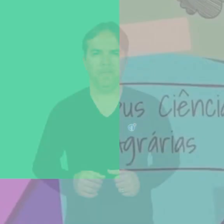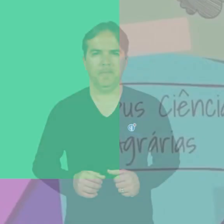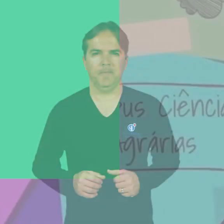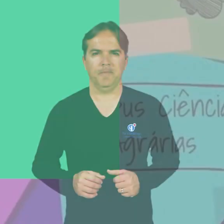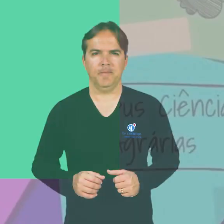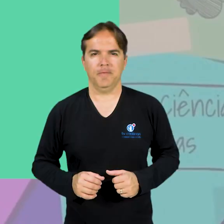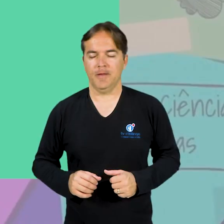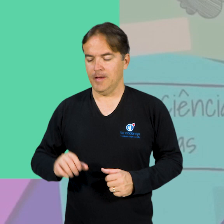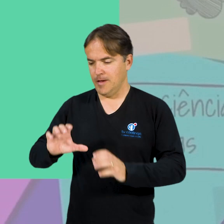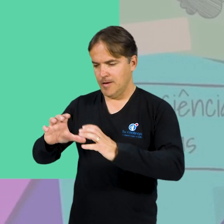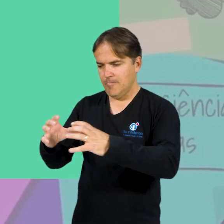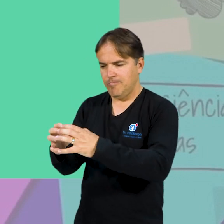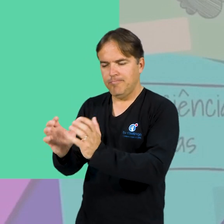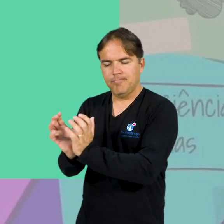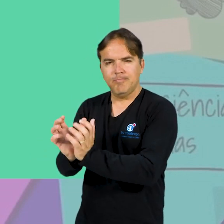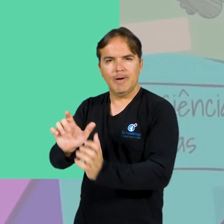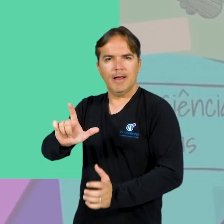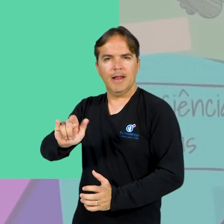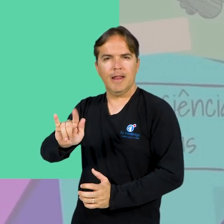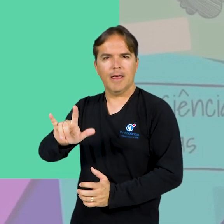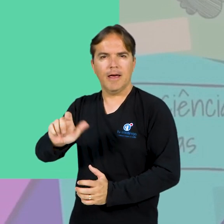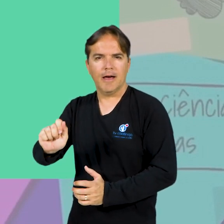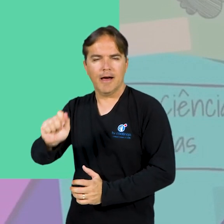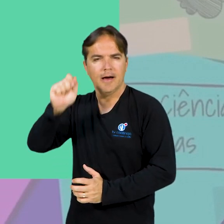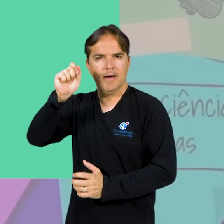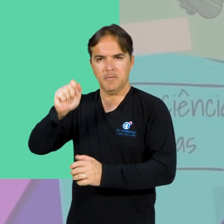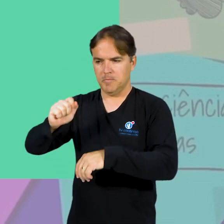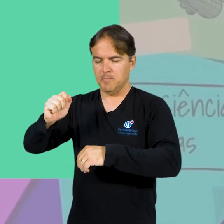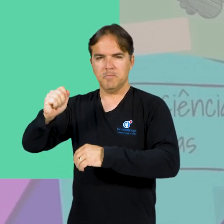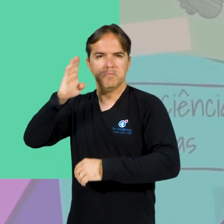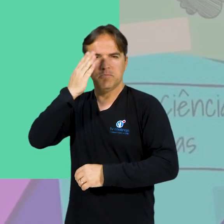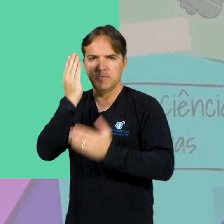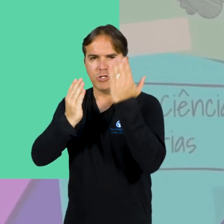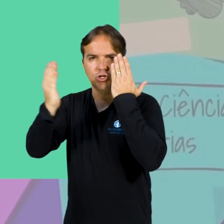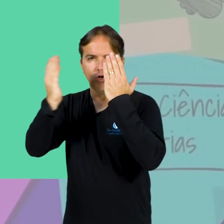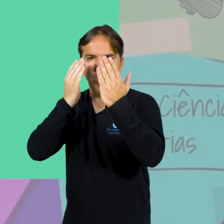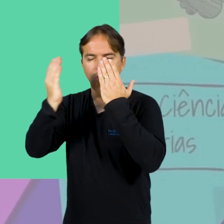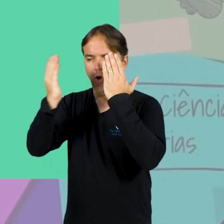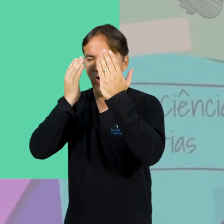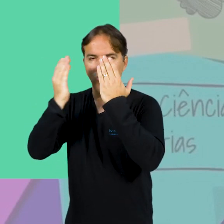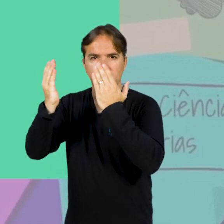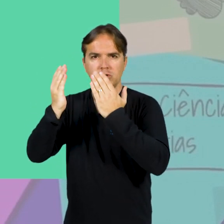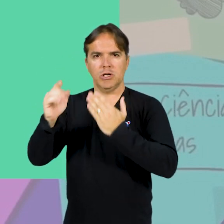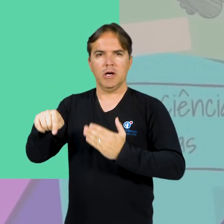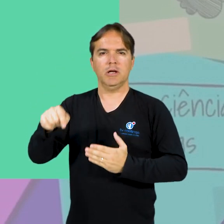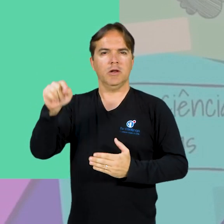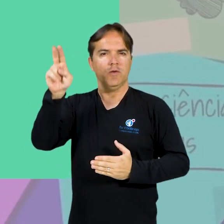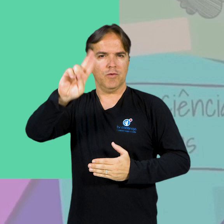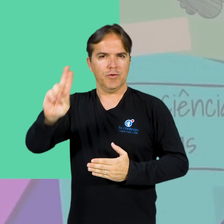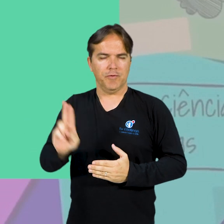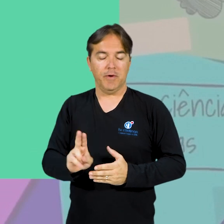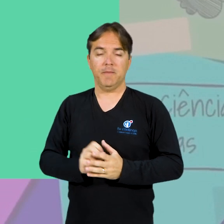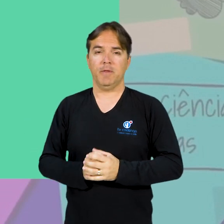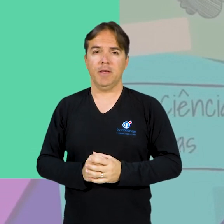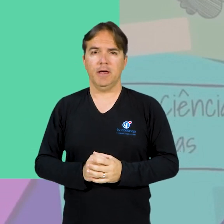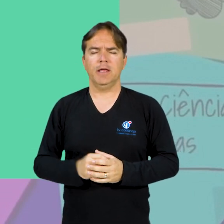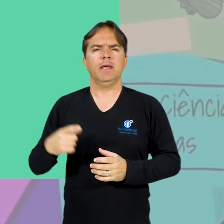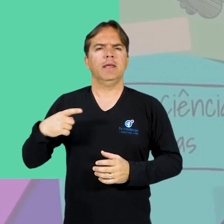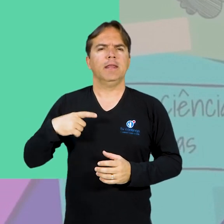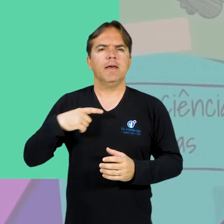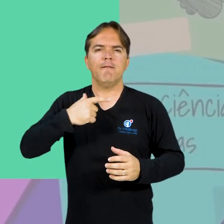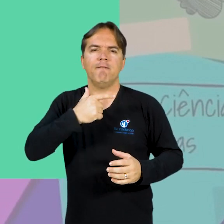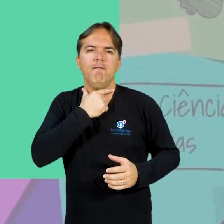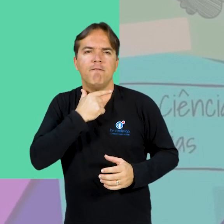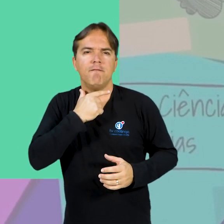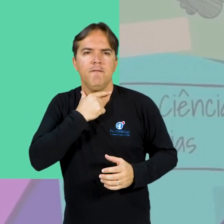A Liga Acadêmica de Psicologia, baseada em evidências da Universidade Federal do Vale do São Francisco, está com